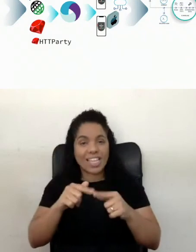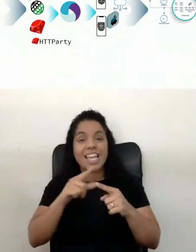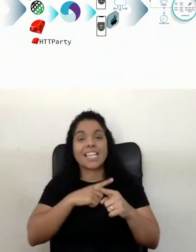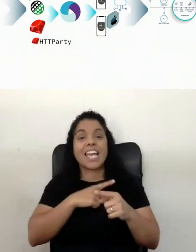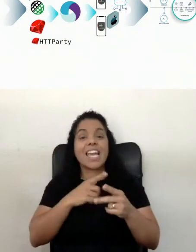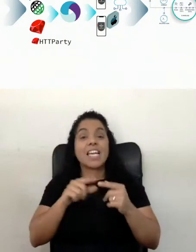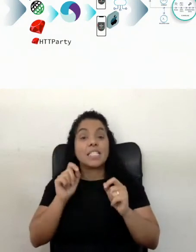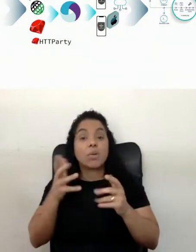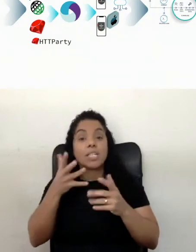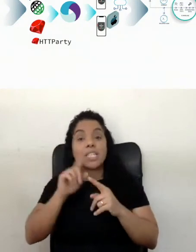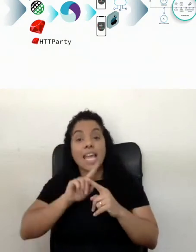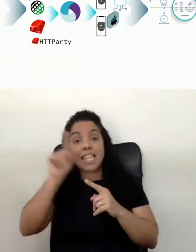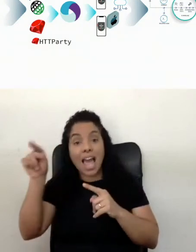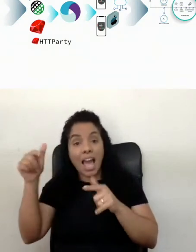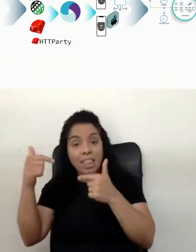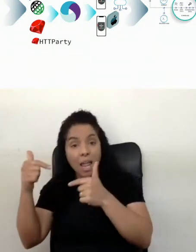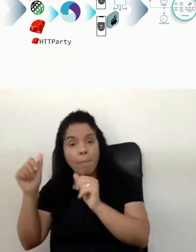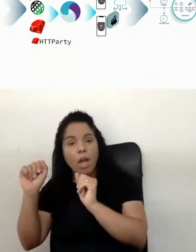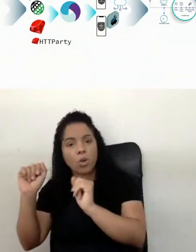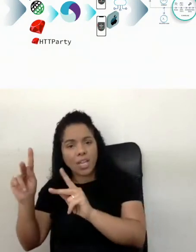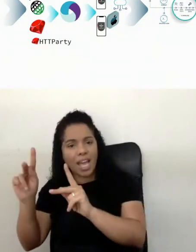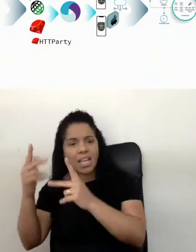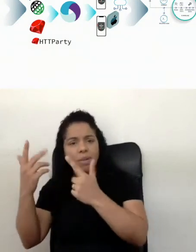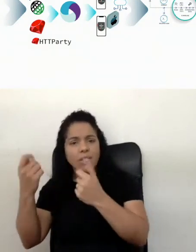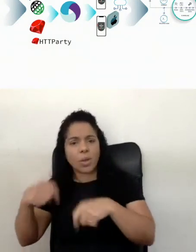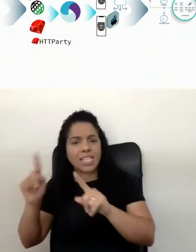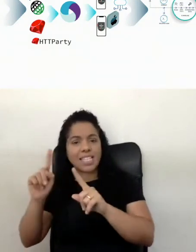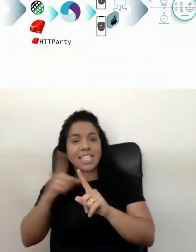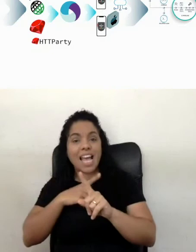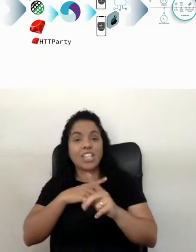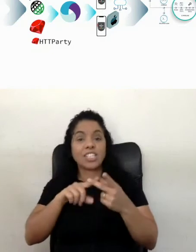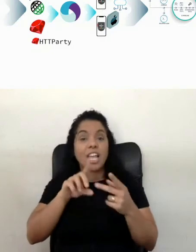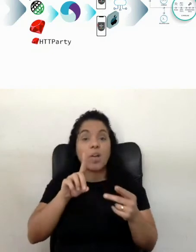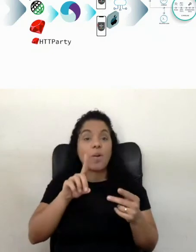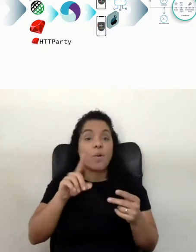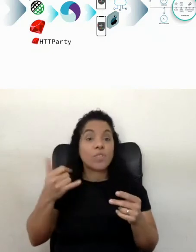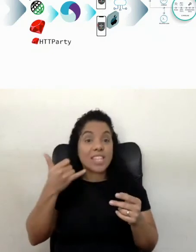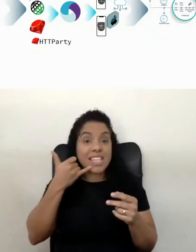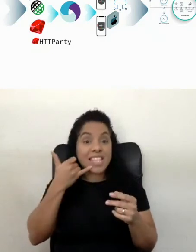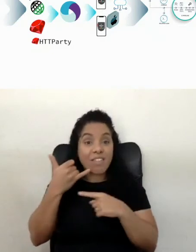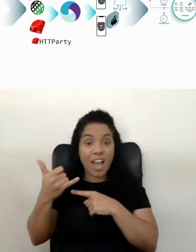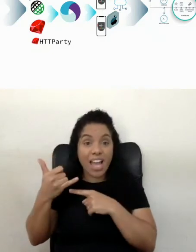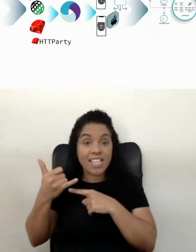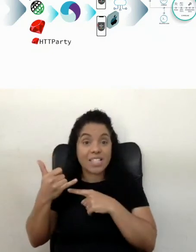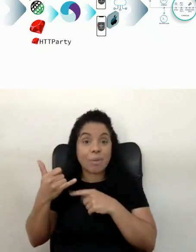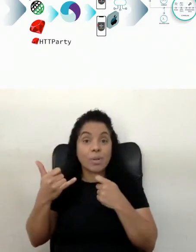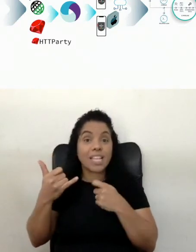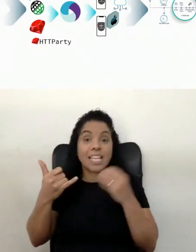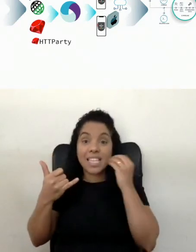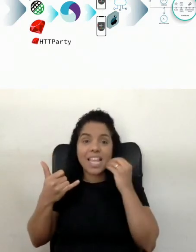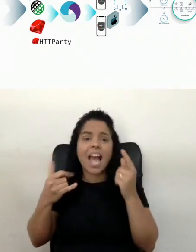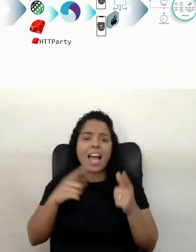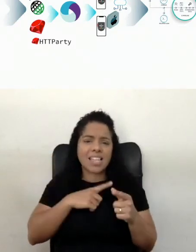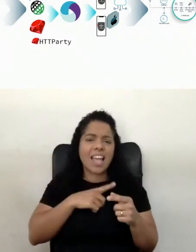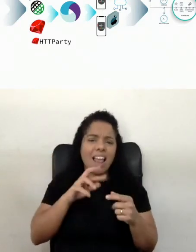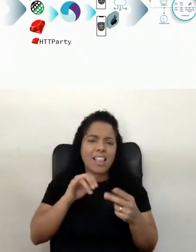uma extensão, se eu quiser ir lá trabalhar o trabalho, beleza, mas não tem a necessidade de ter um device na mão, sabe, para poder testar, é claro que tem a latência,